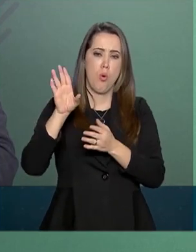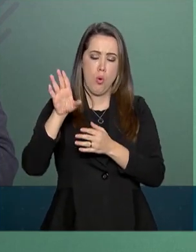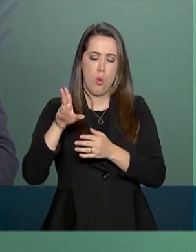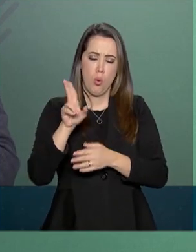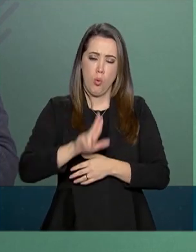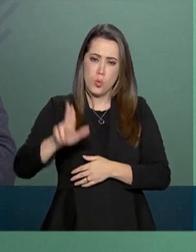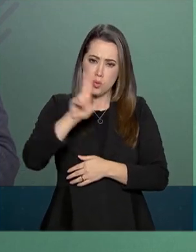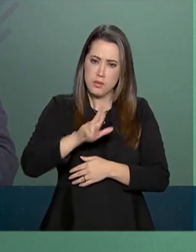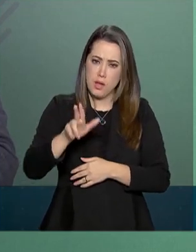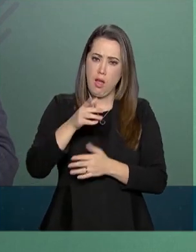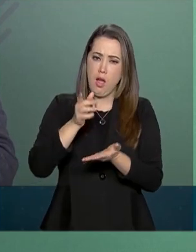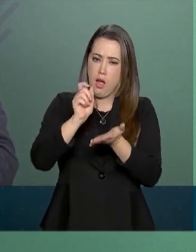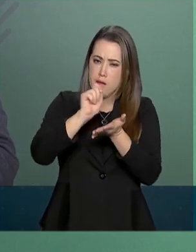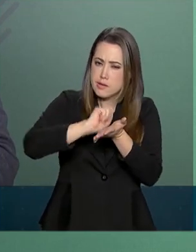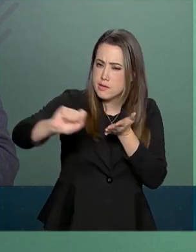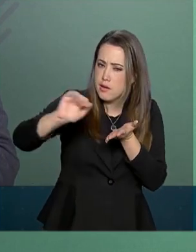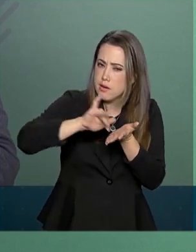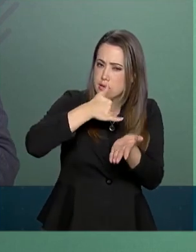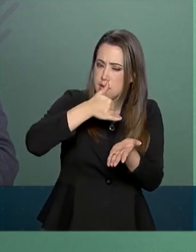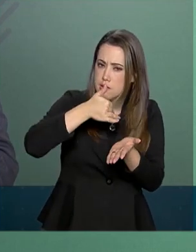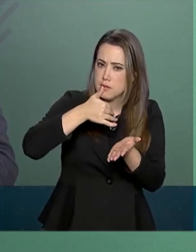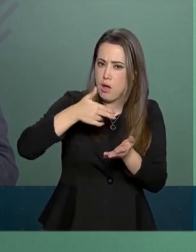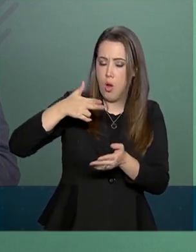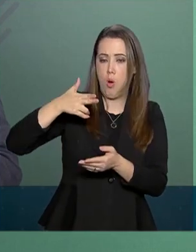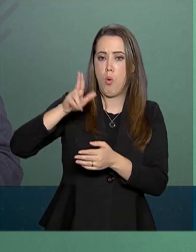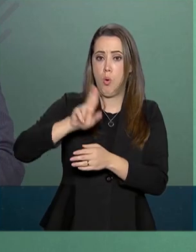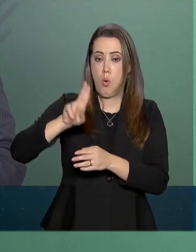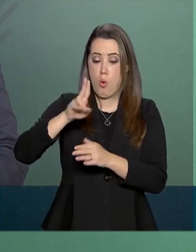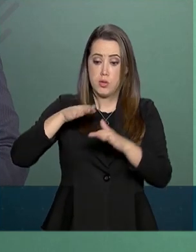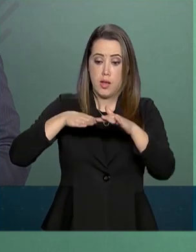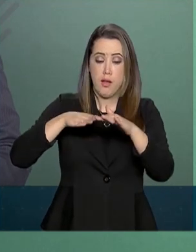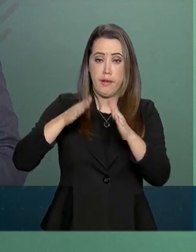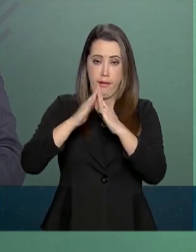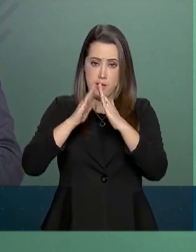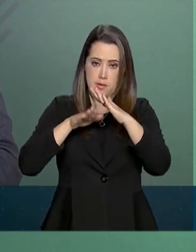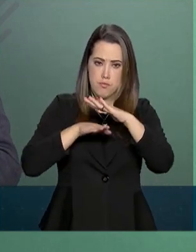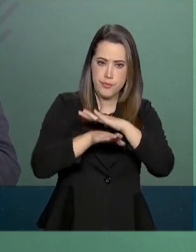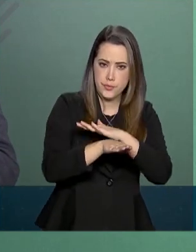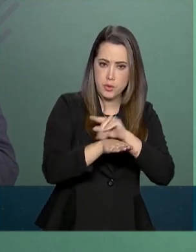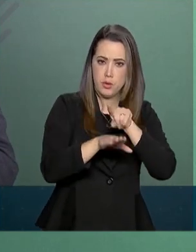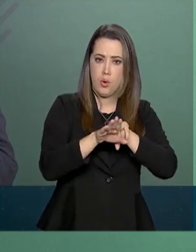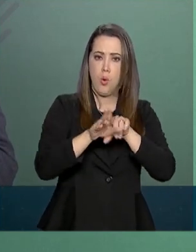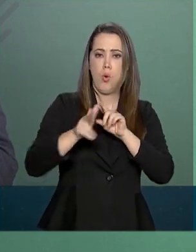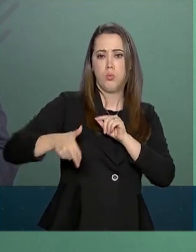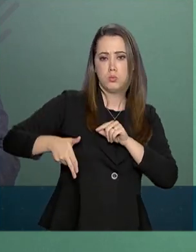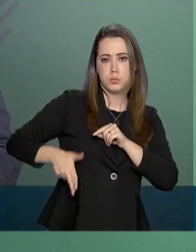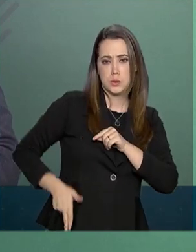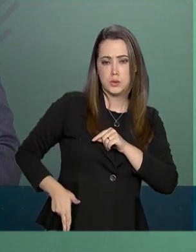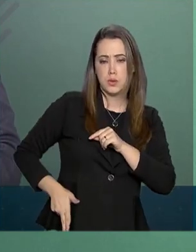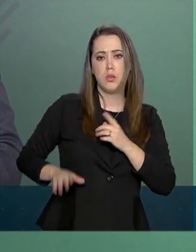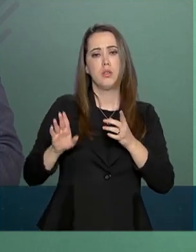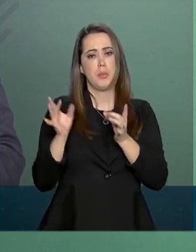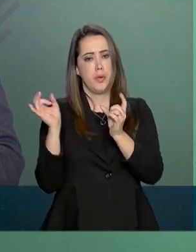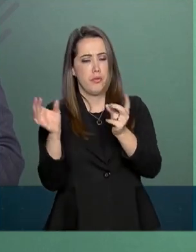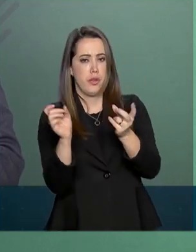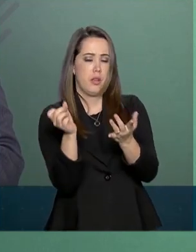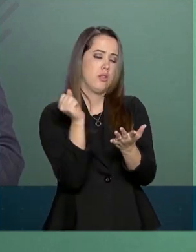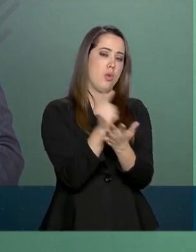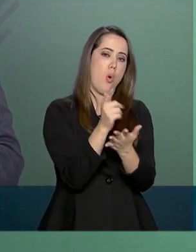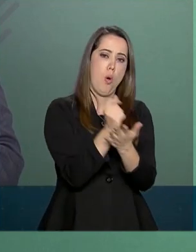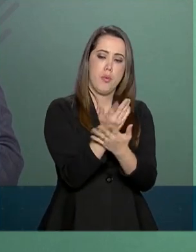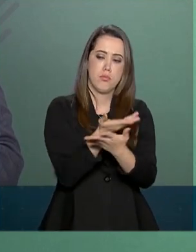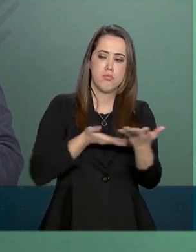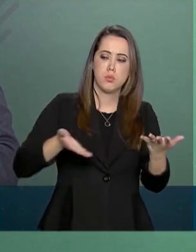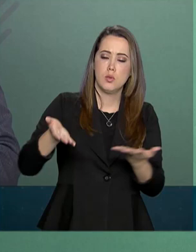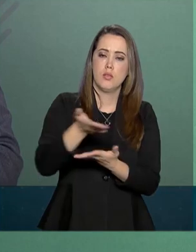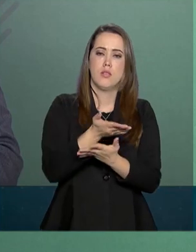posse, porte e comercialização de armas e munições. Foi fruto